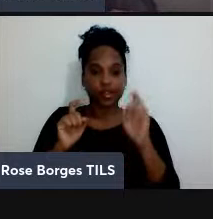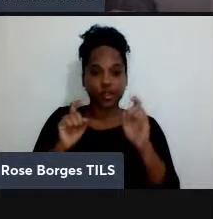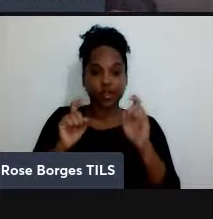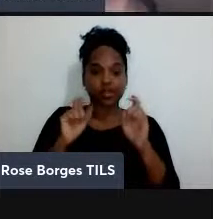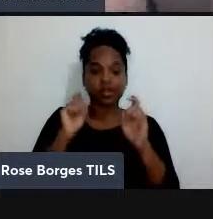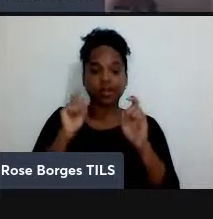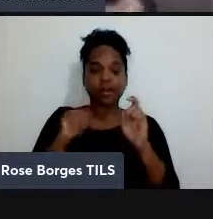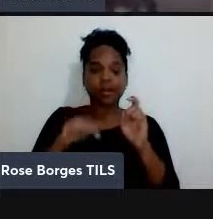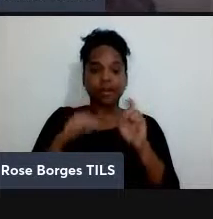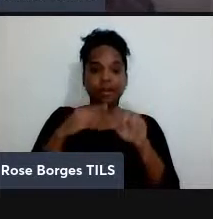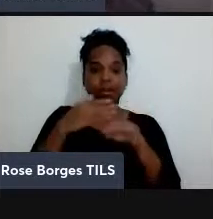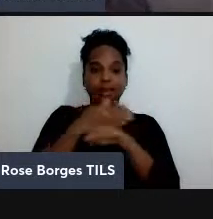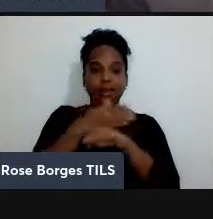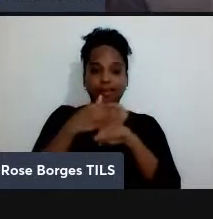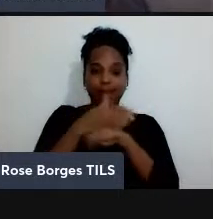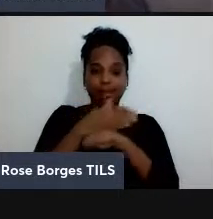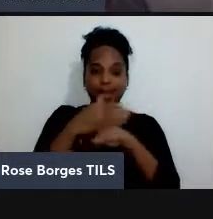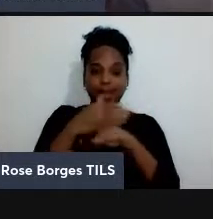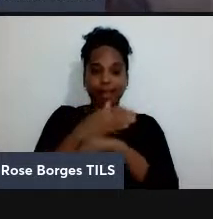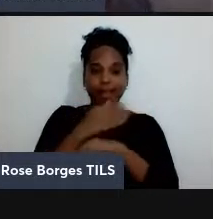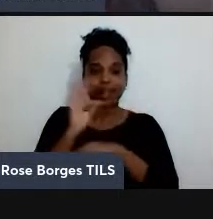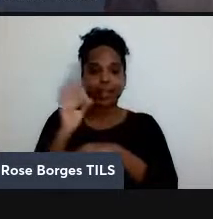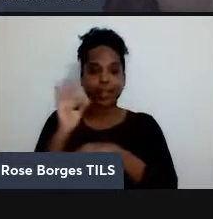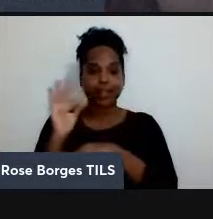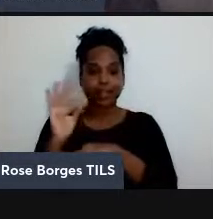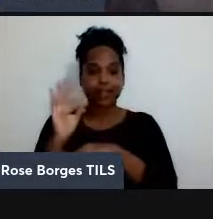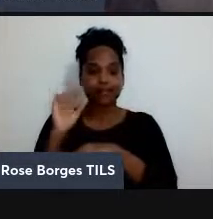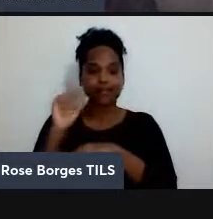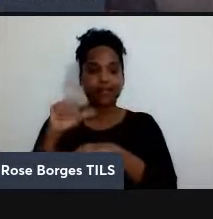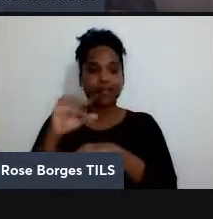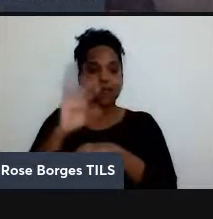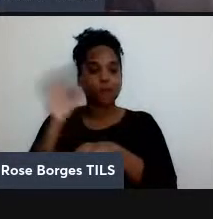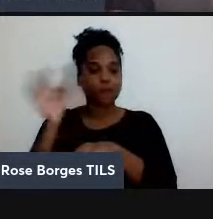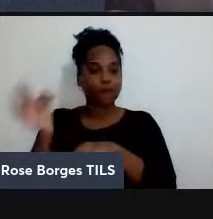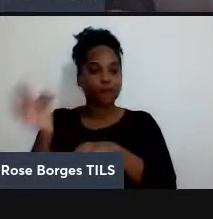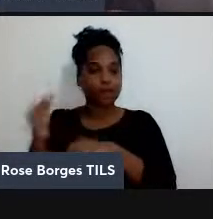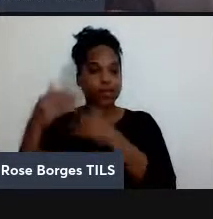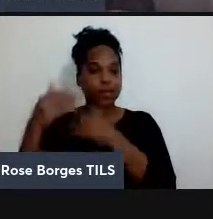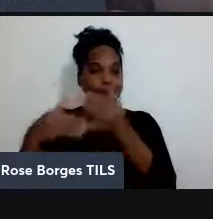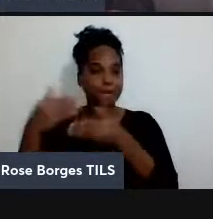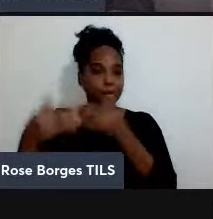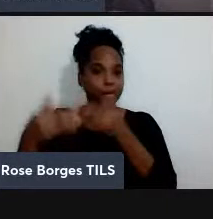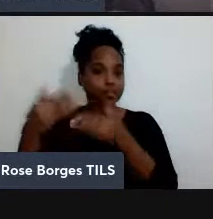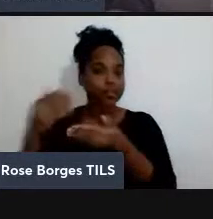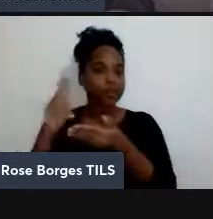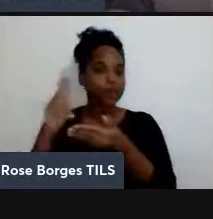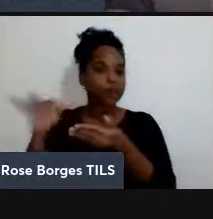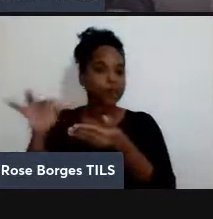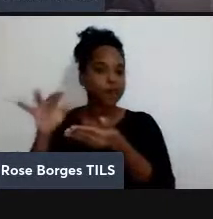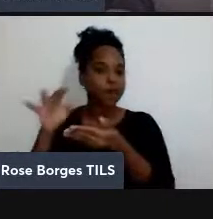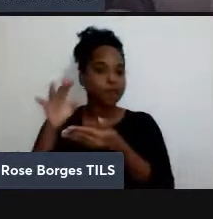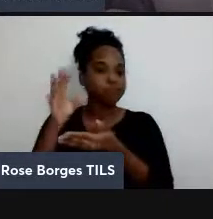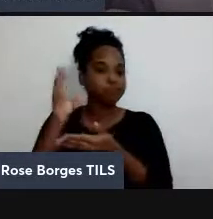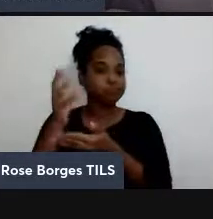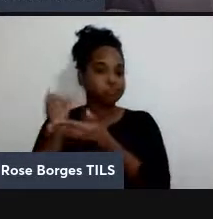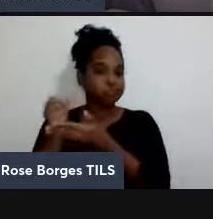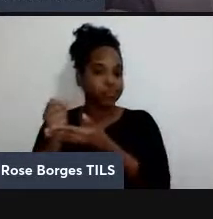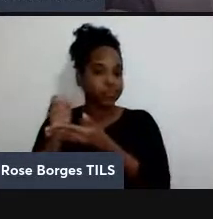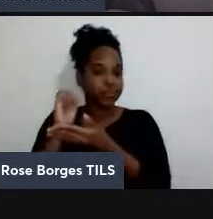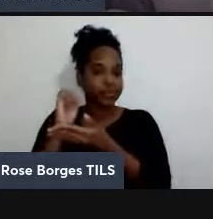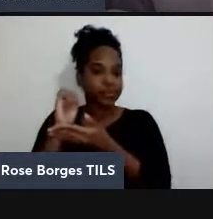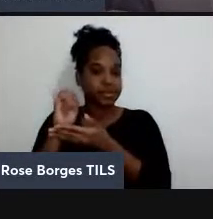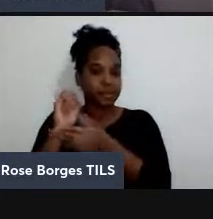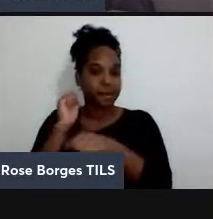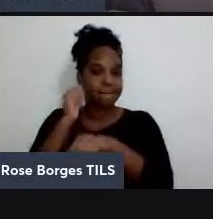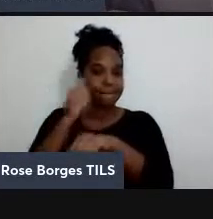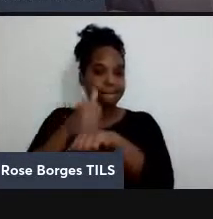que esse processo físico vai computar então se a gente entra com 0 a gente sai com f de 0 se a